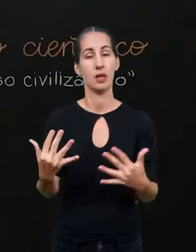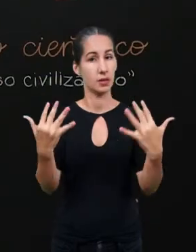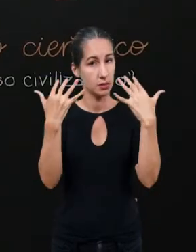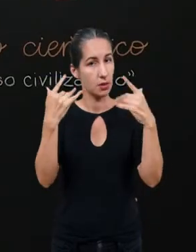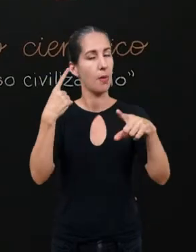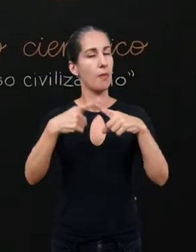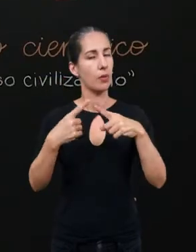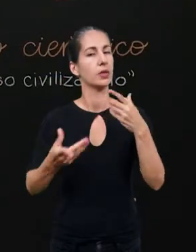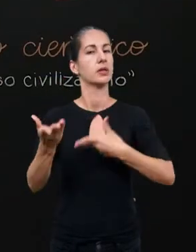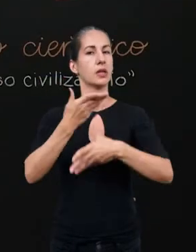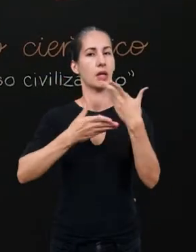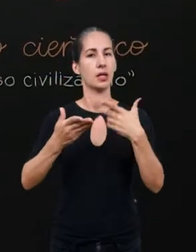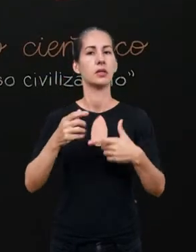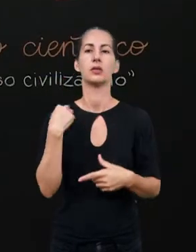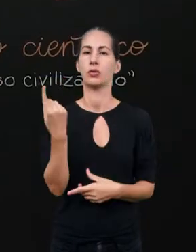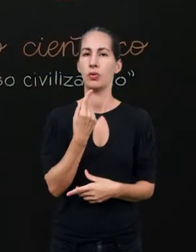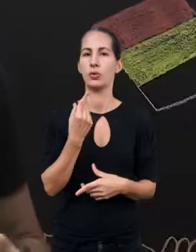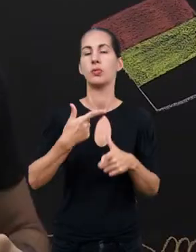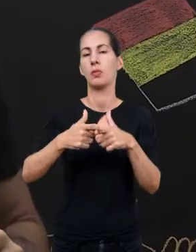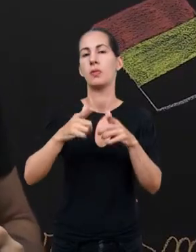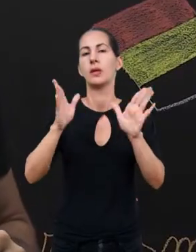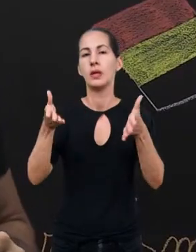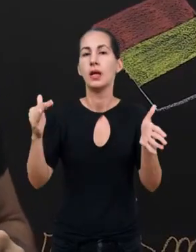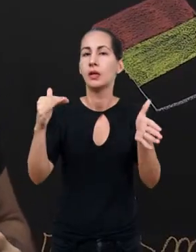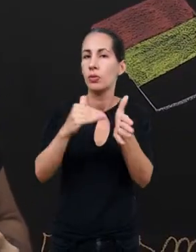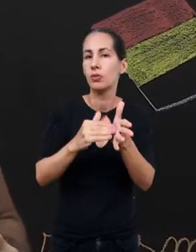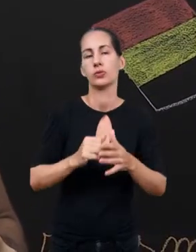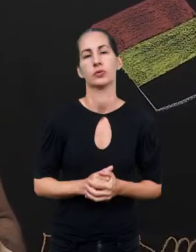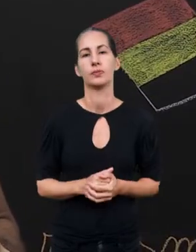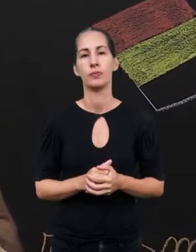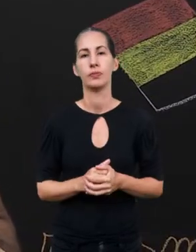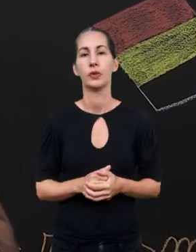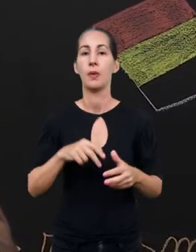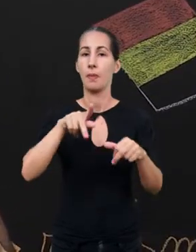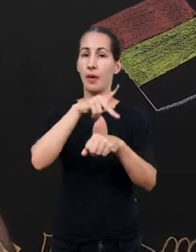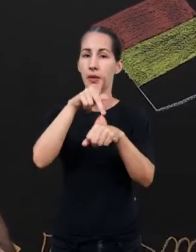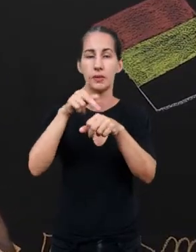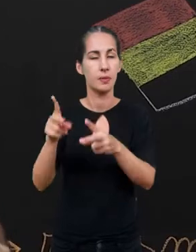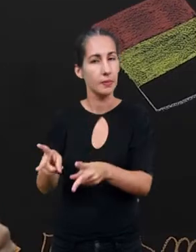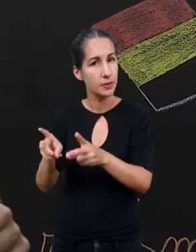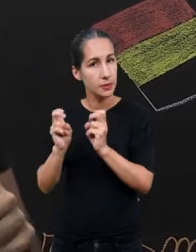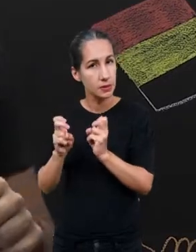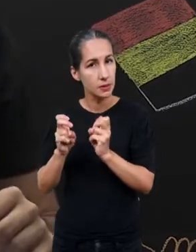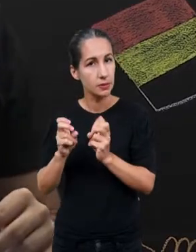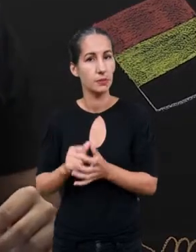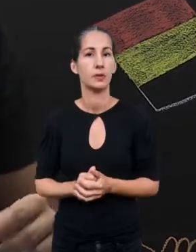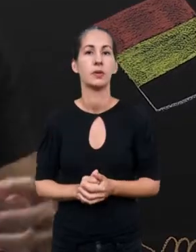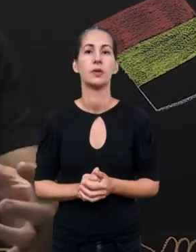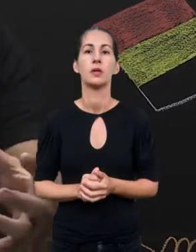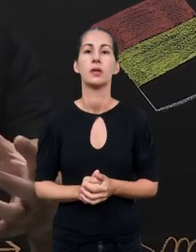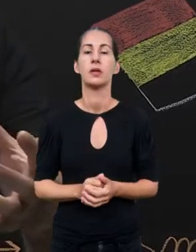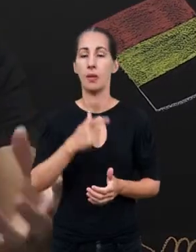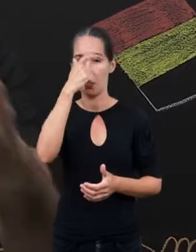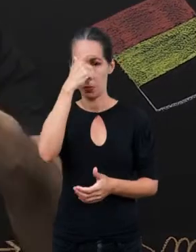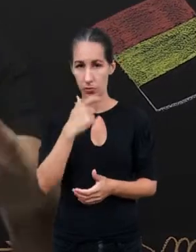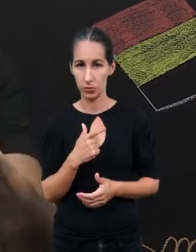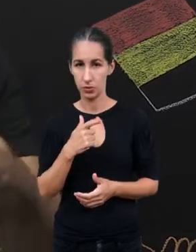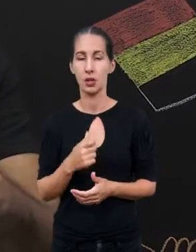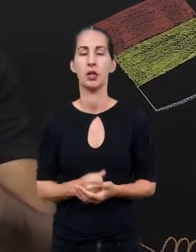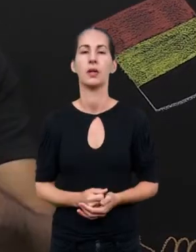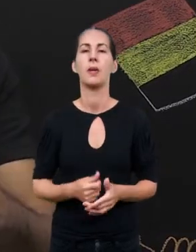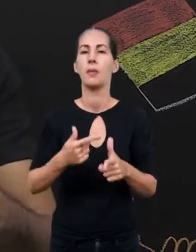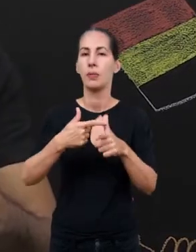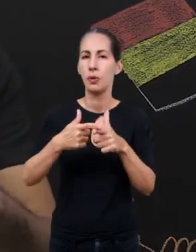porque isso traz consequências para nós até hoje. Perceba que os países colonizados, os países que